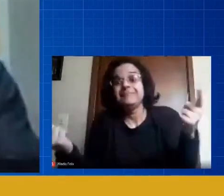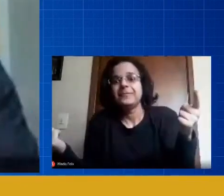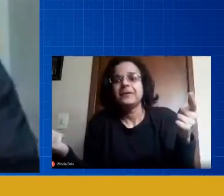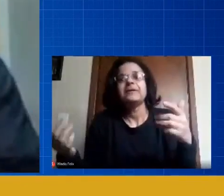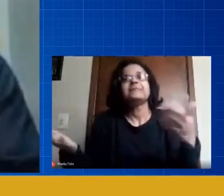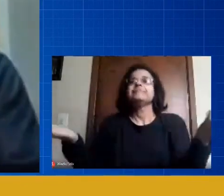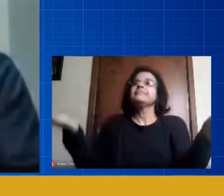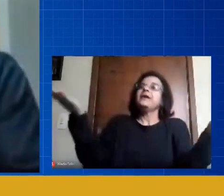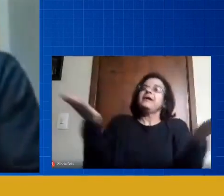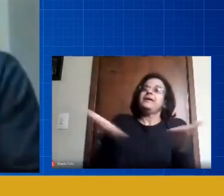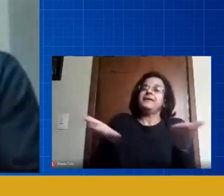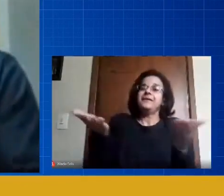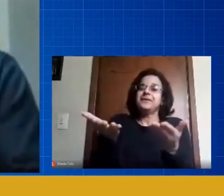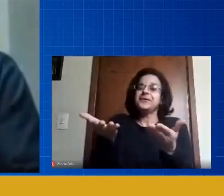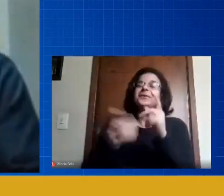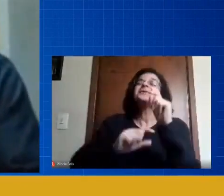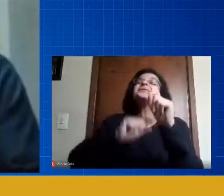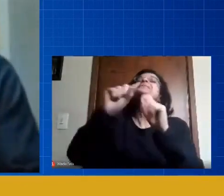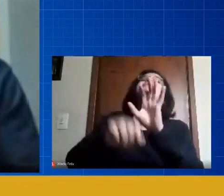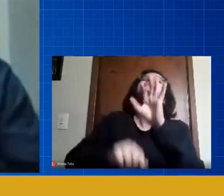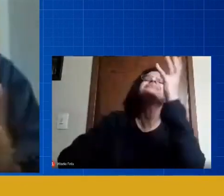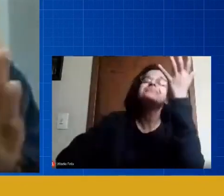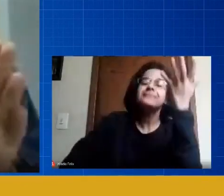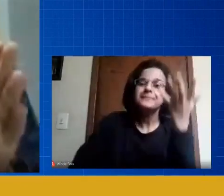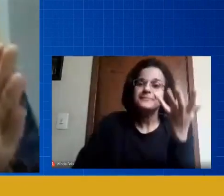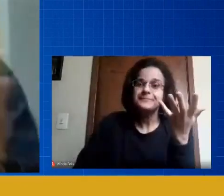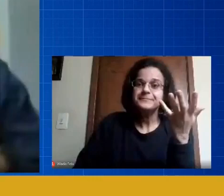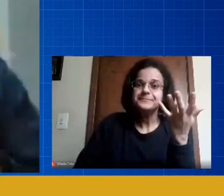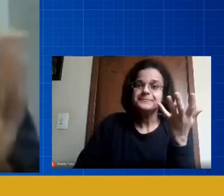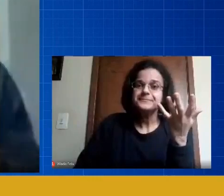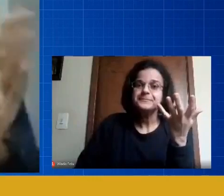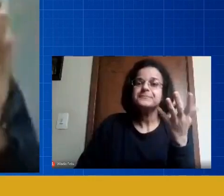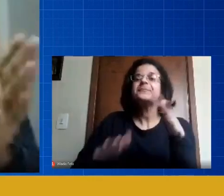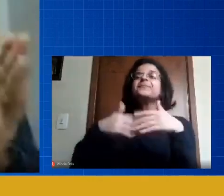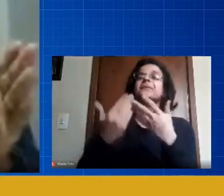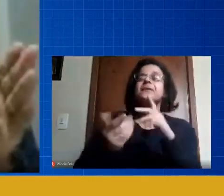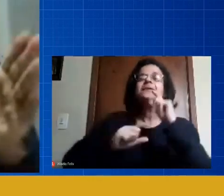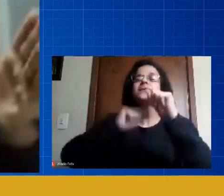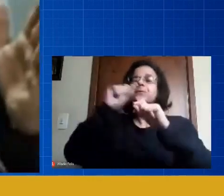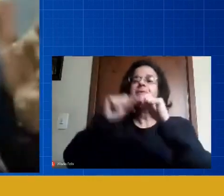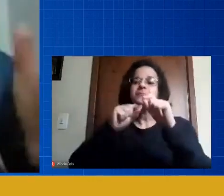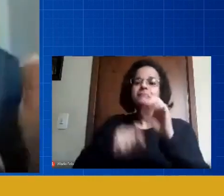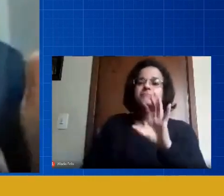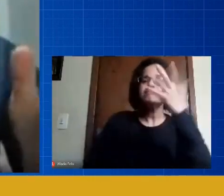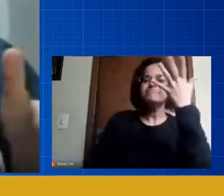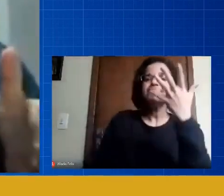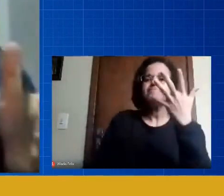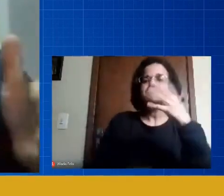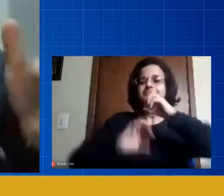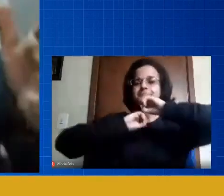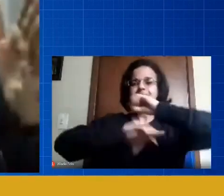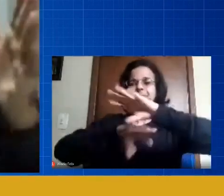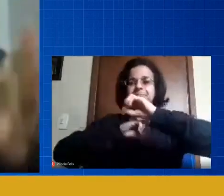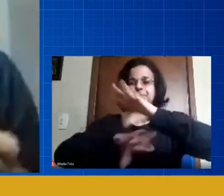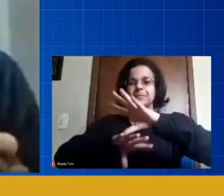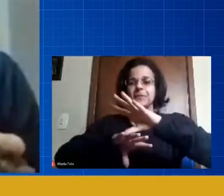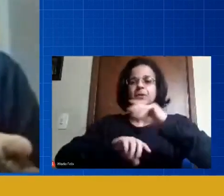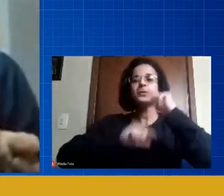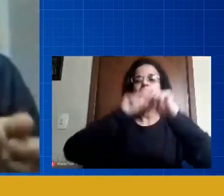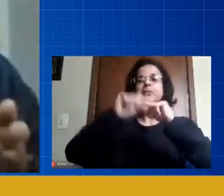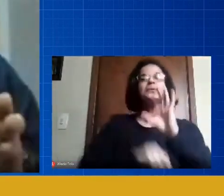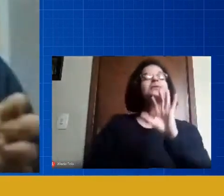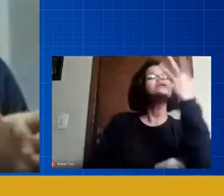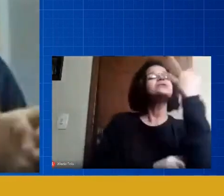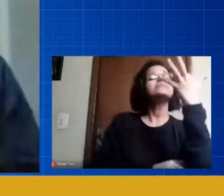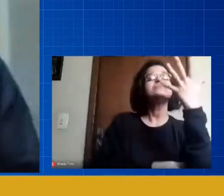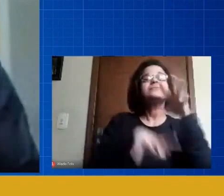nós estamos vivendo hoje né então o que que aconteceu com a educação e o que que aconteceu com